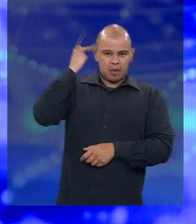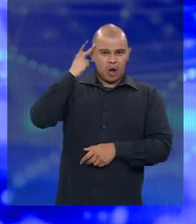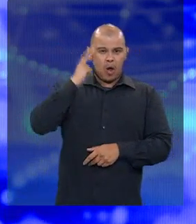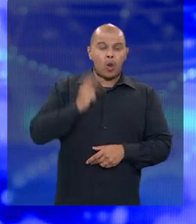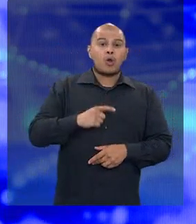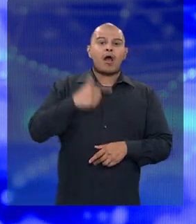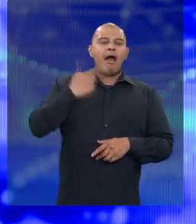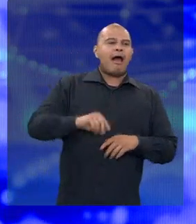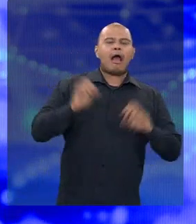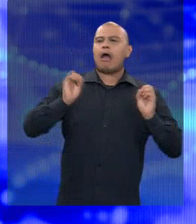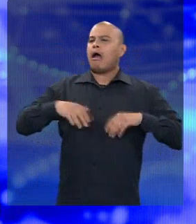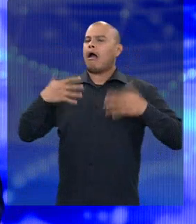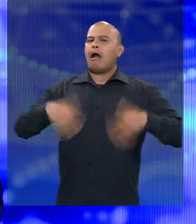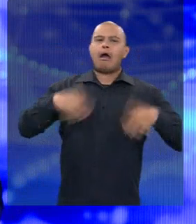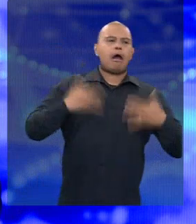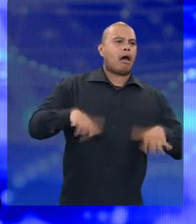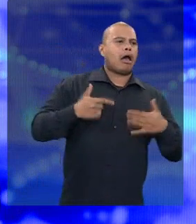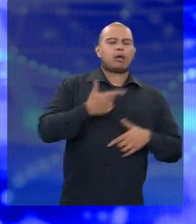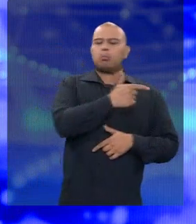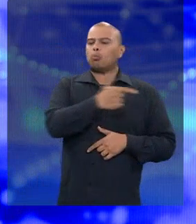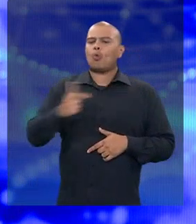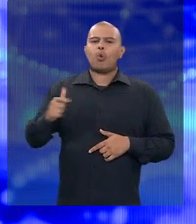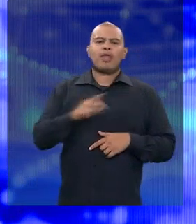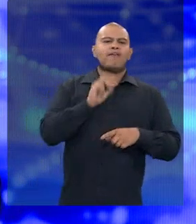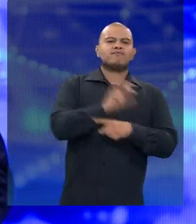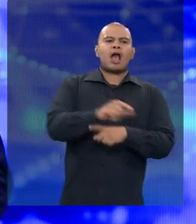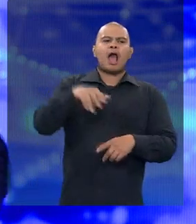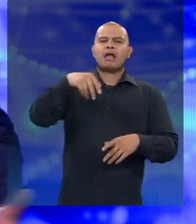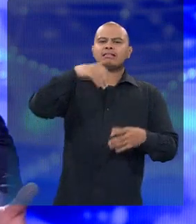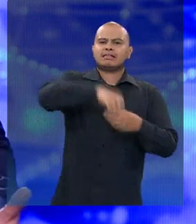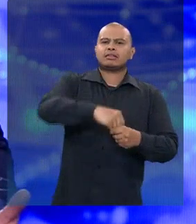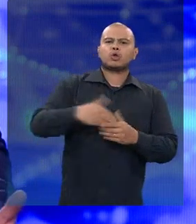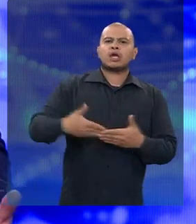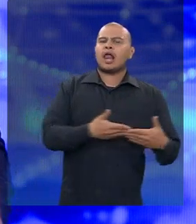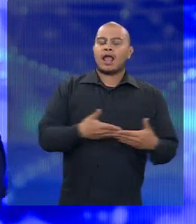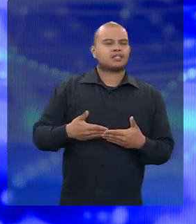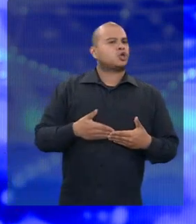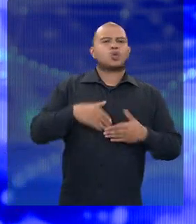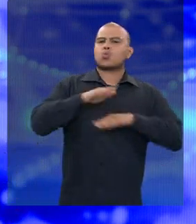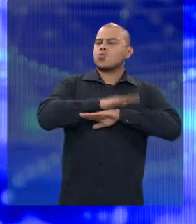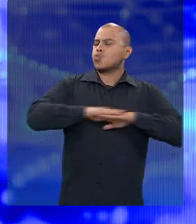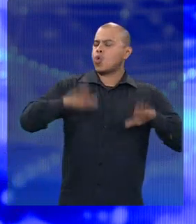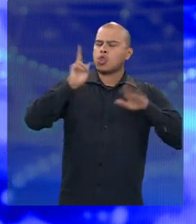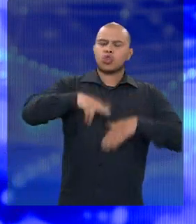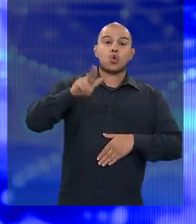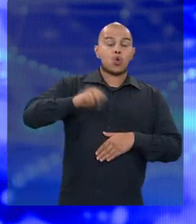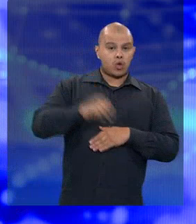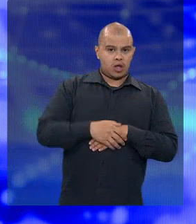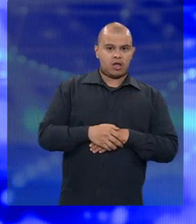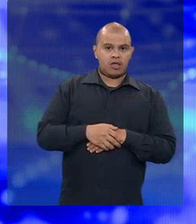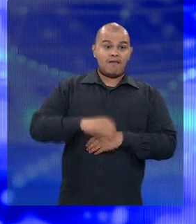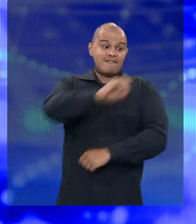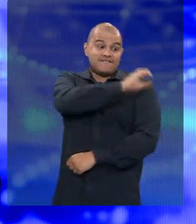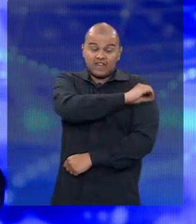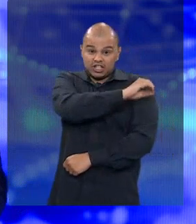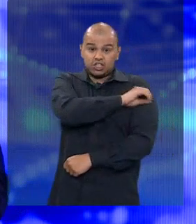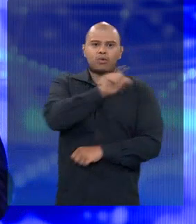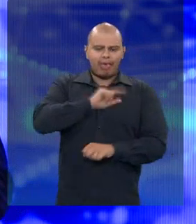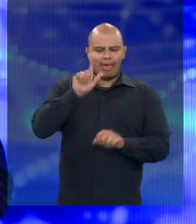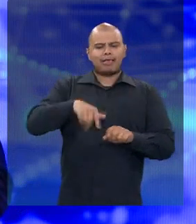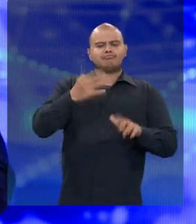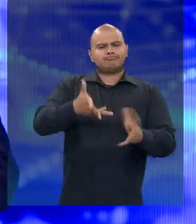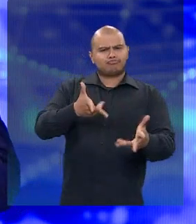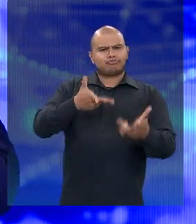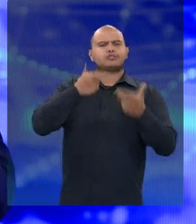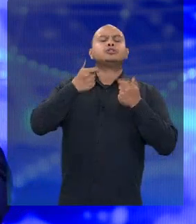mais teremos falta de vagas de creche. O ensino infantil é um ensino de excelência. E nós vamos